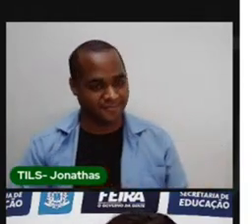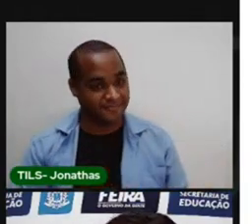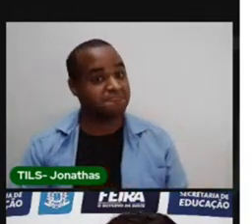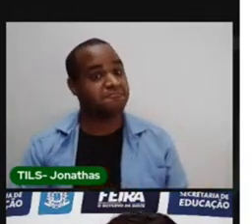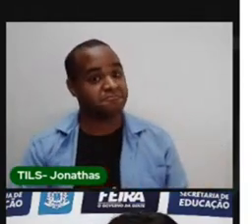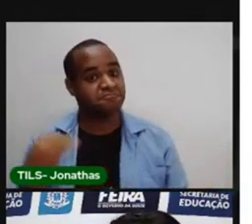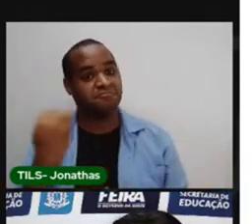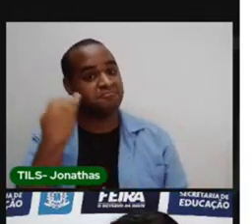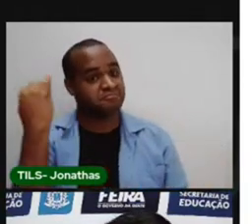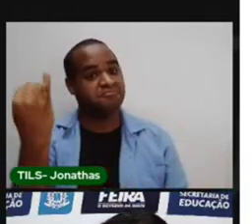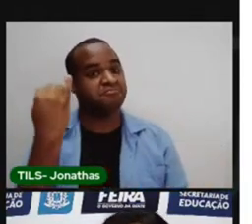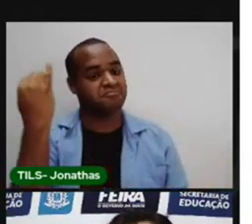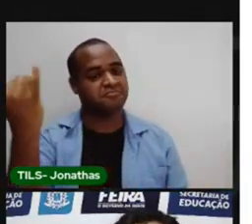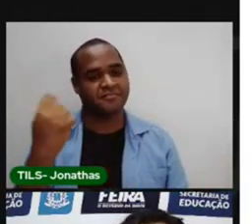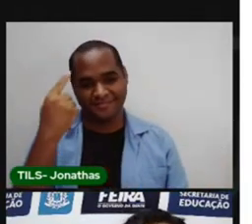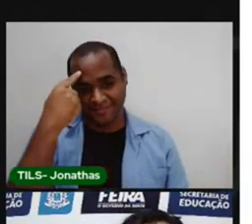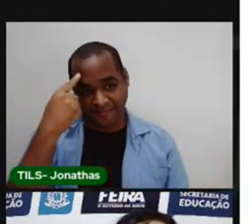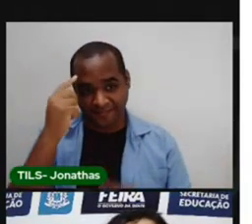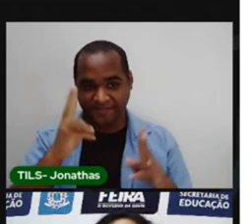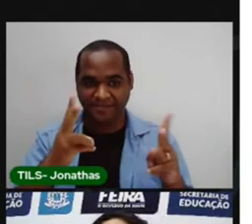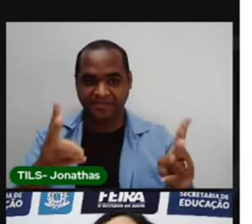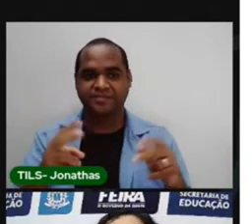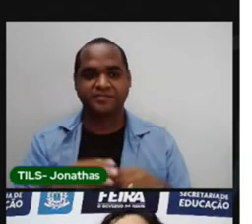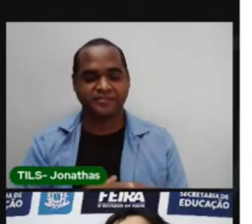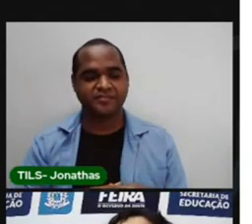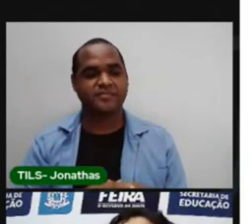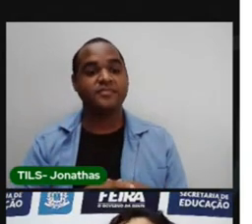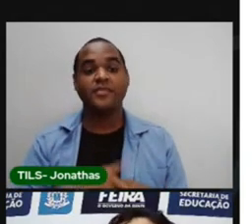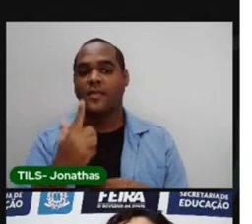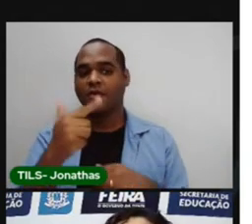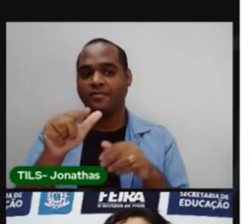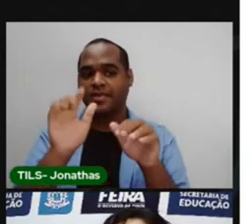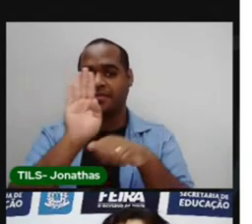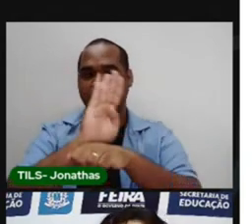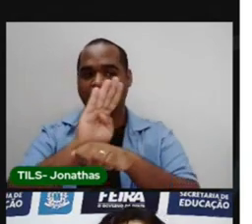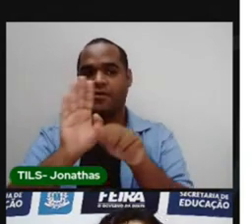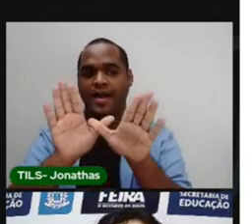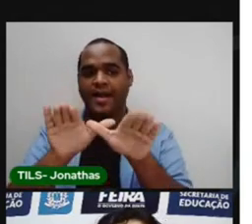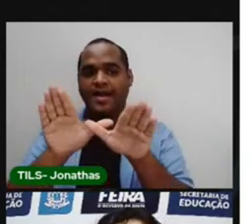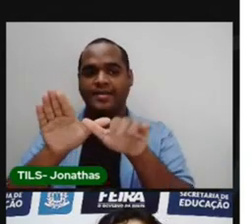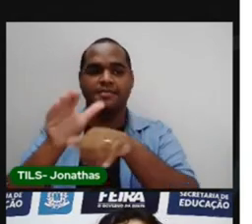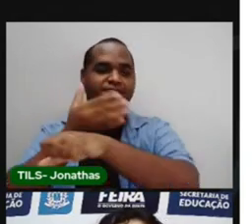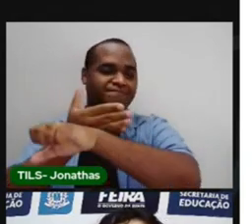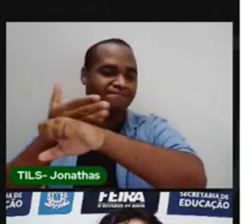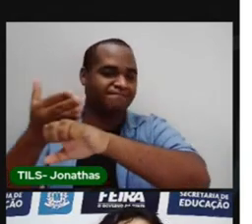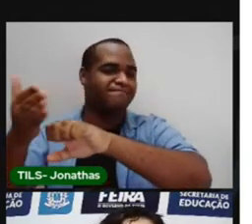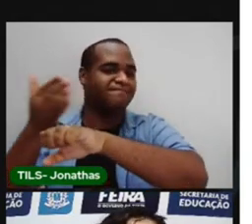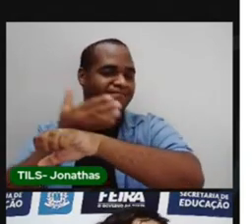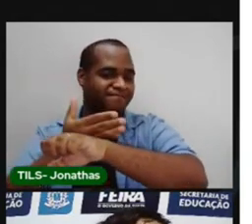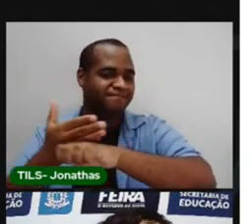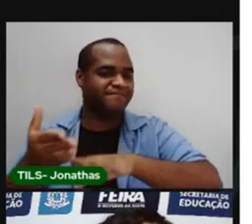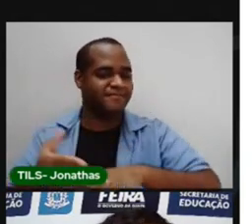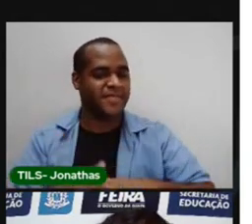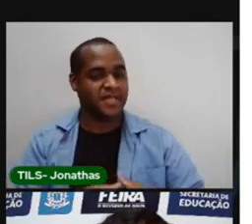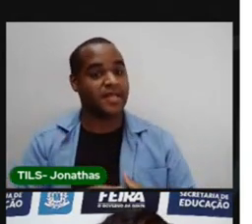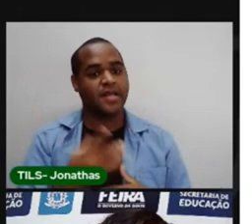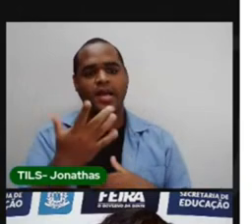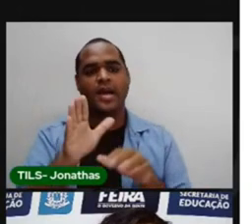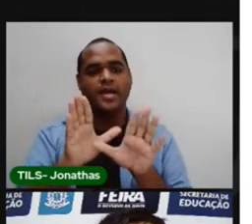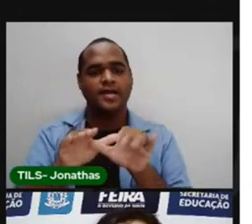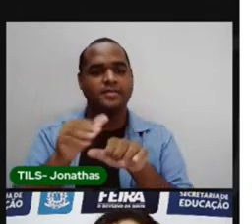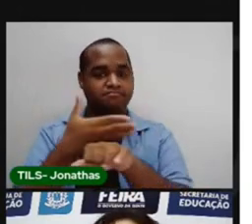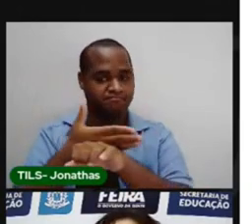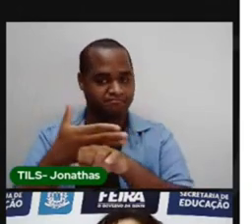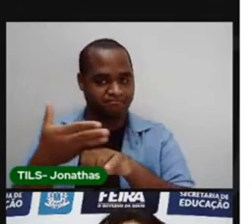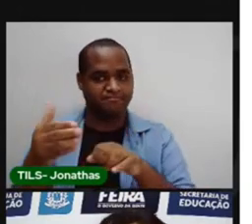Interessante, né? Vamos continuar. O bairro da Asa Branca. Asa